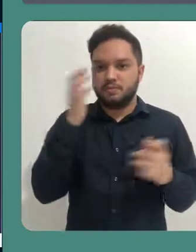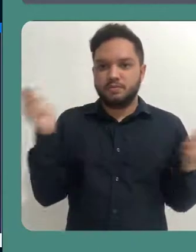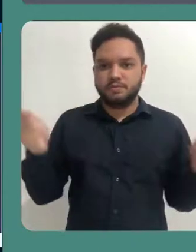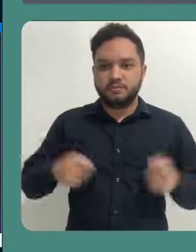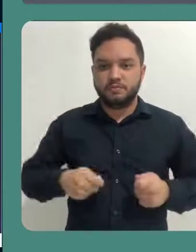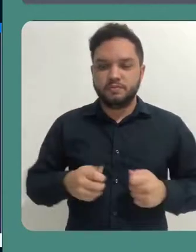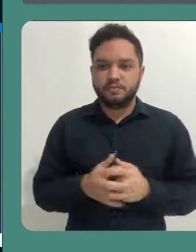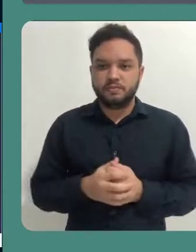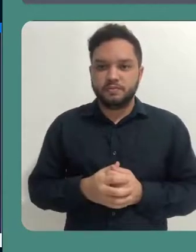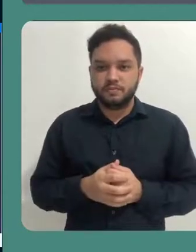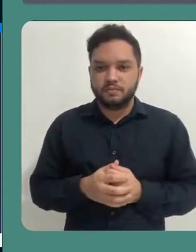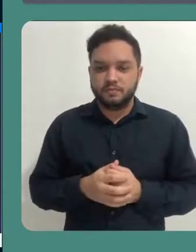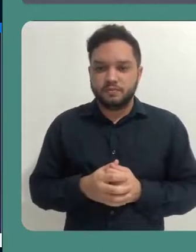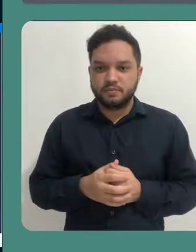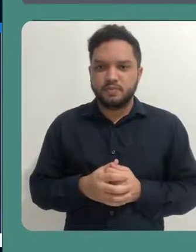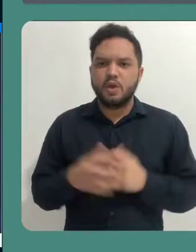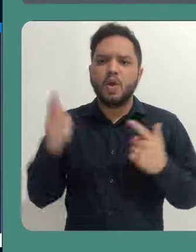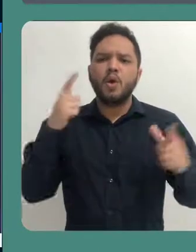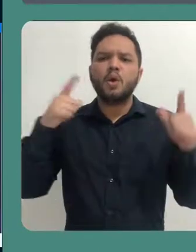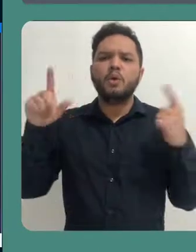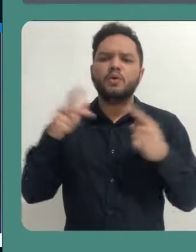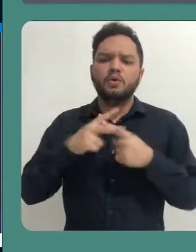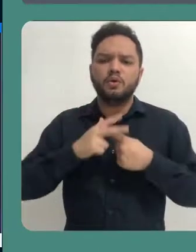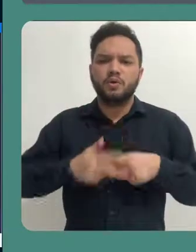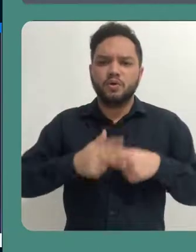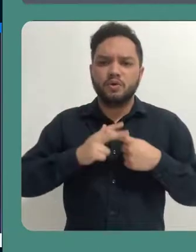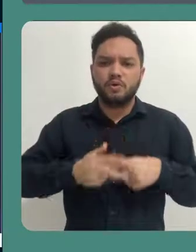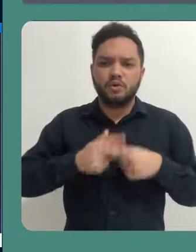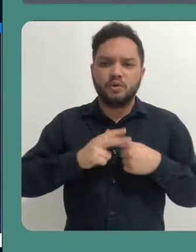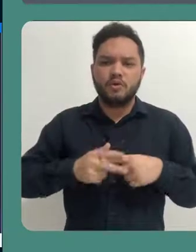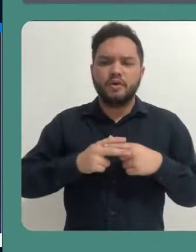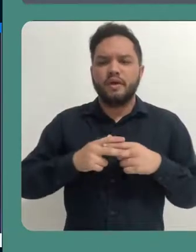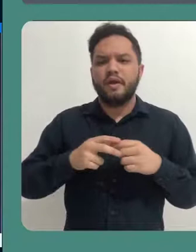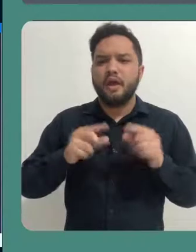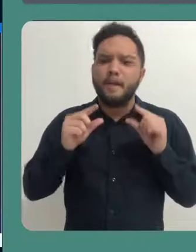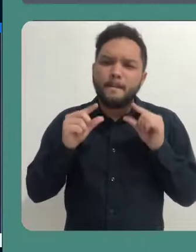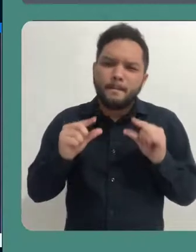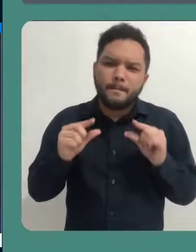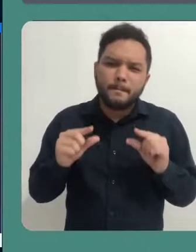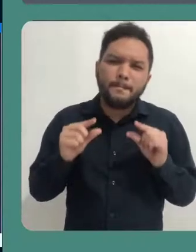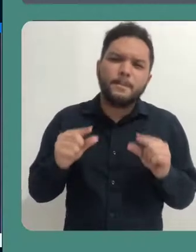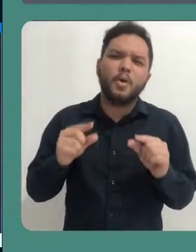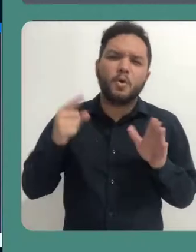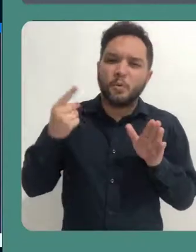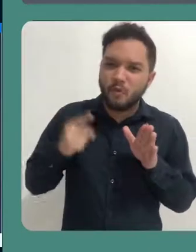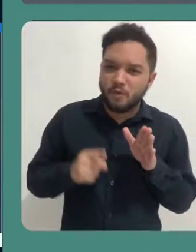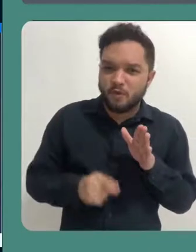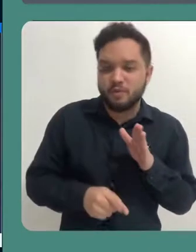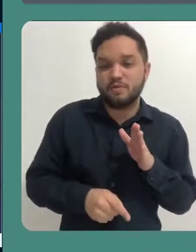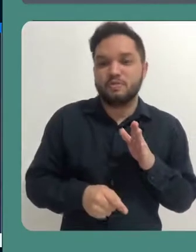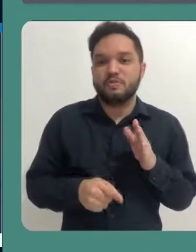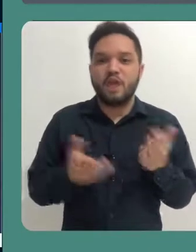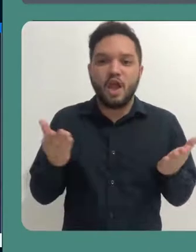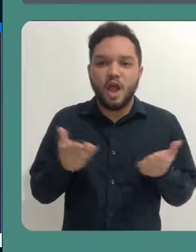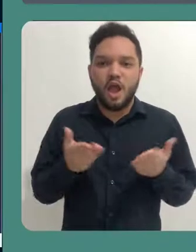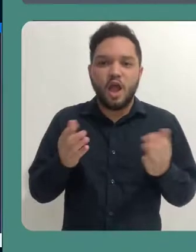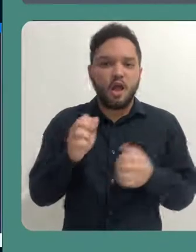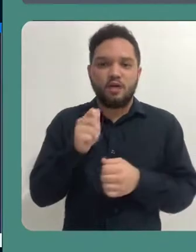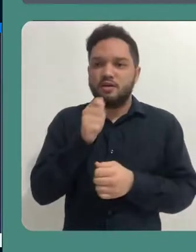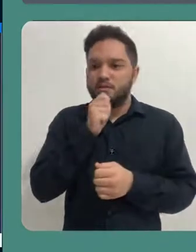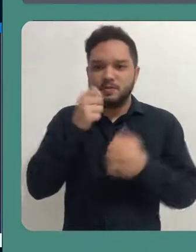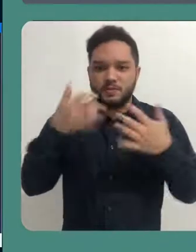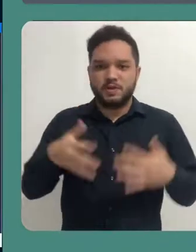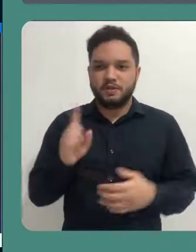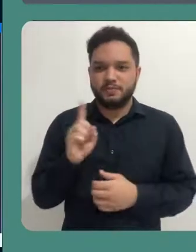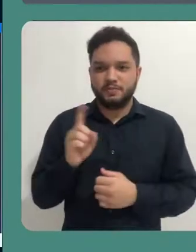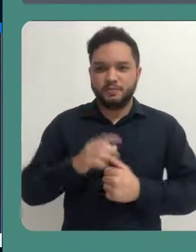tela para todos os usuários. E as demais configurações são configurações um pouco mais avançadas